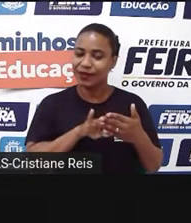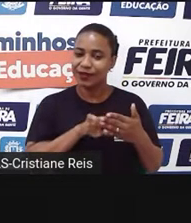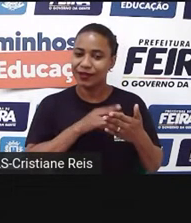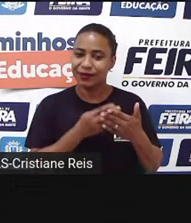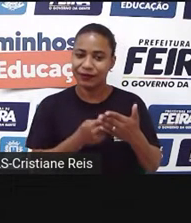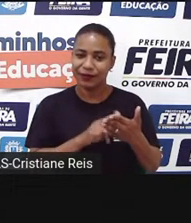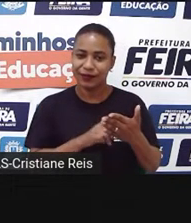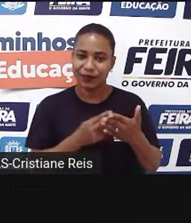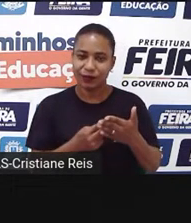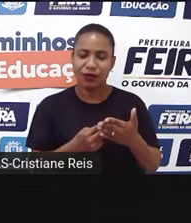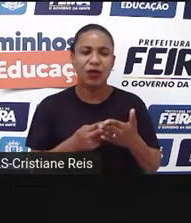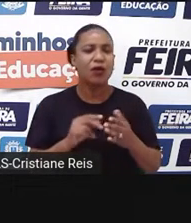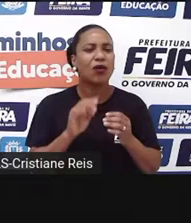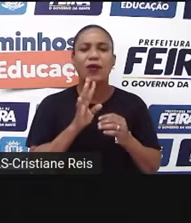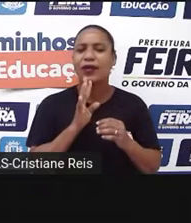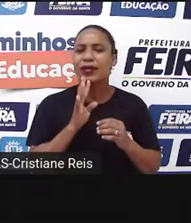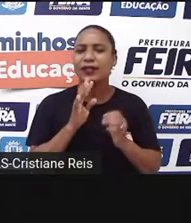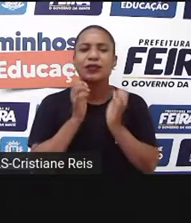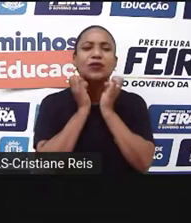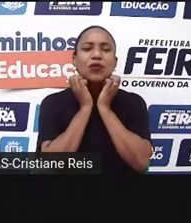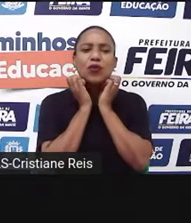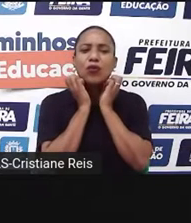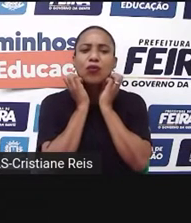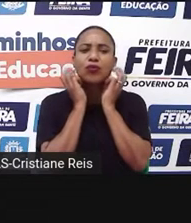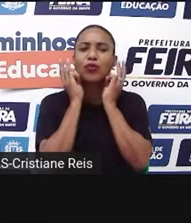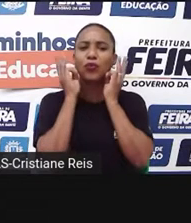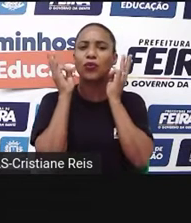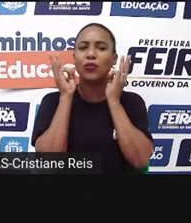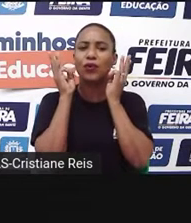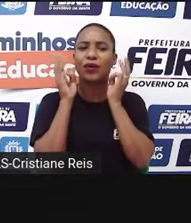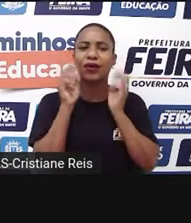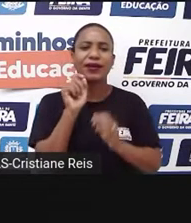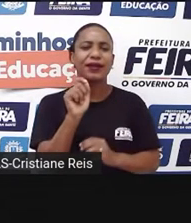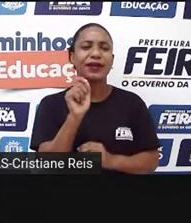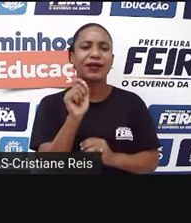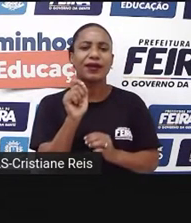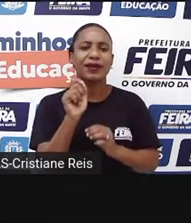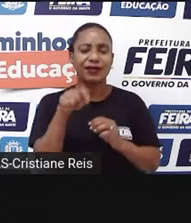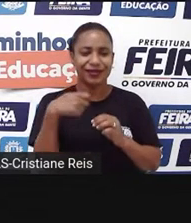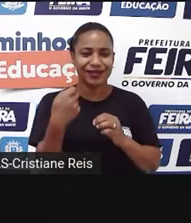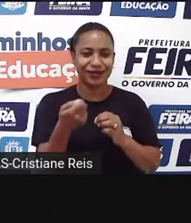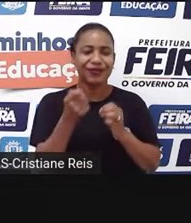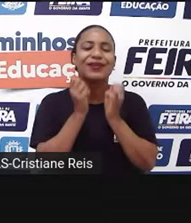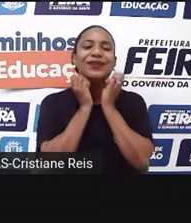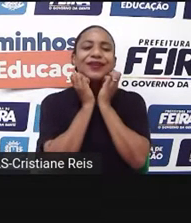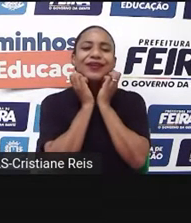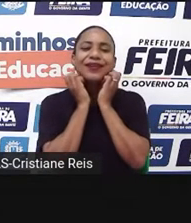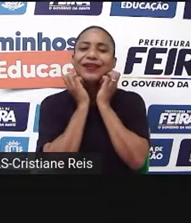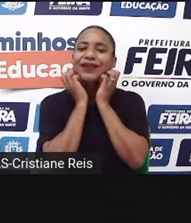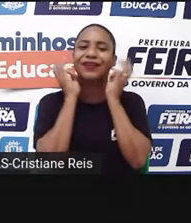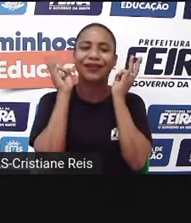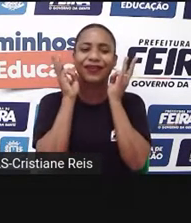sabe sobre Shakespeare? Quem é William Shakespeare? Did you know? Vocês conhecem?